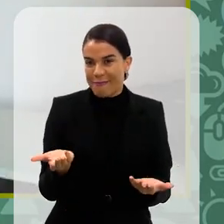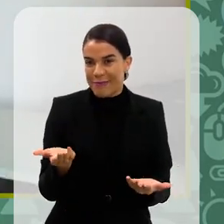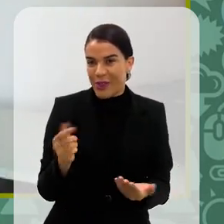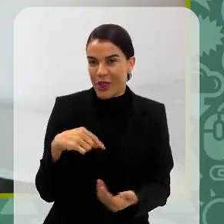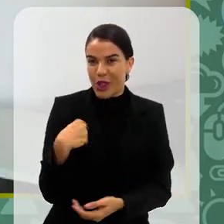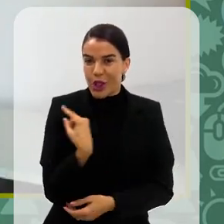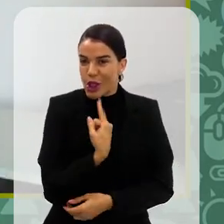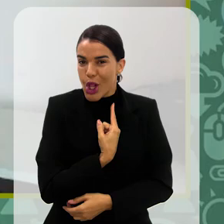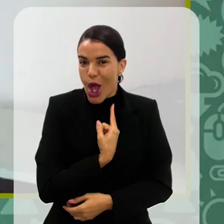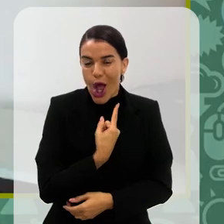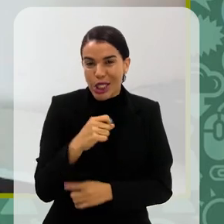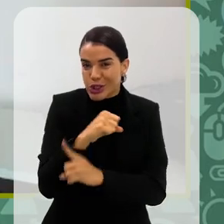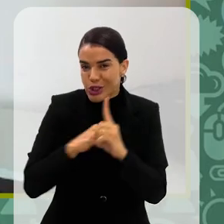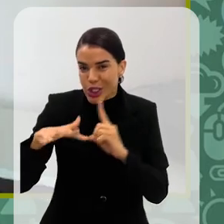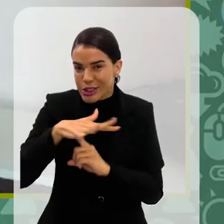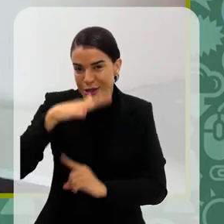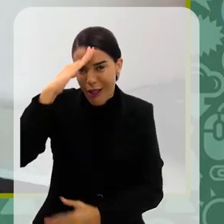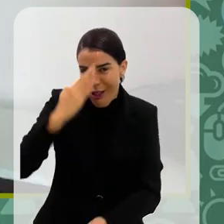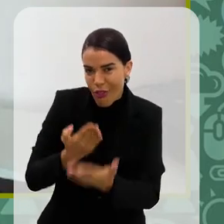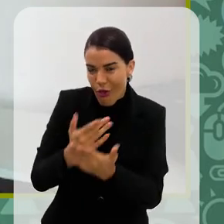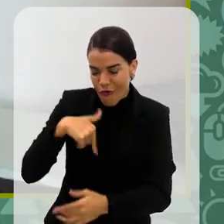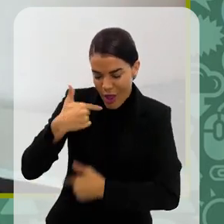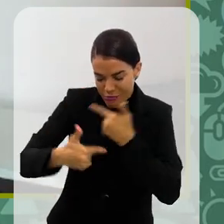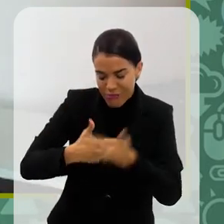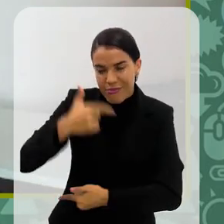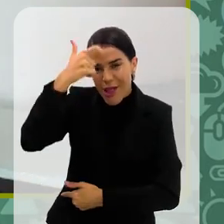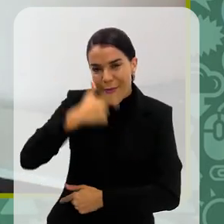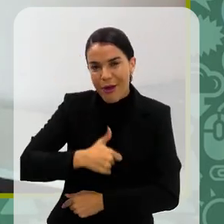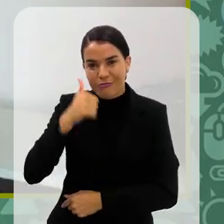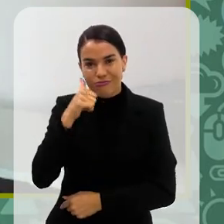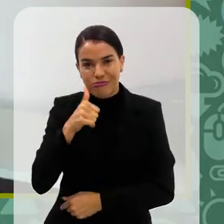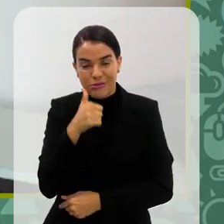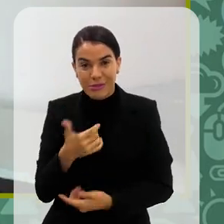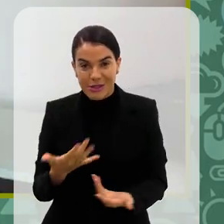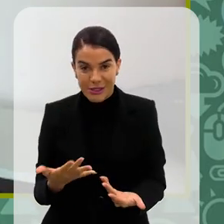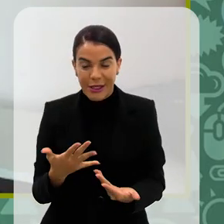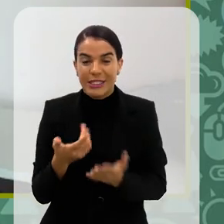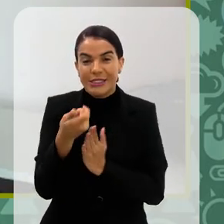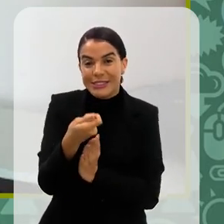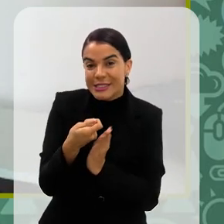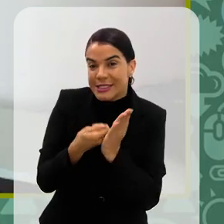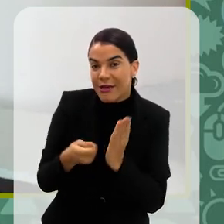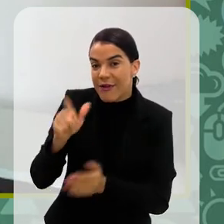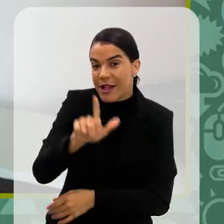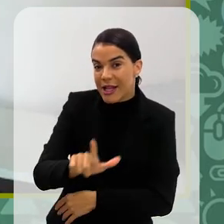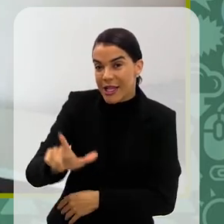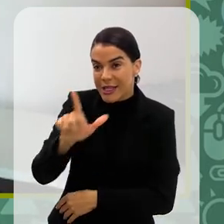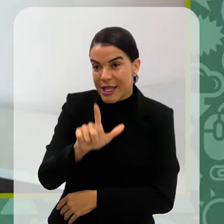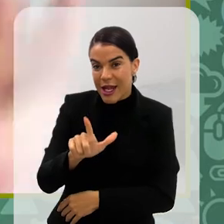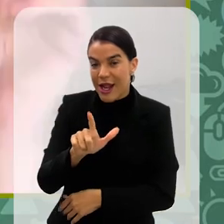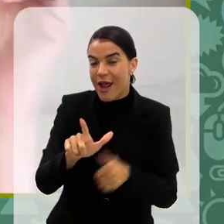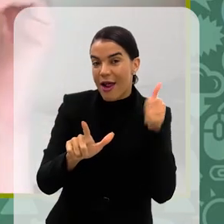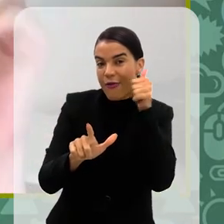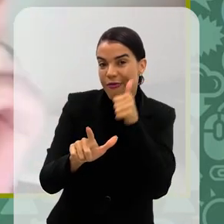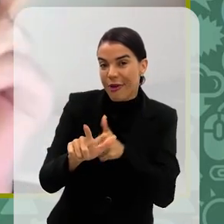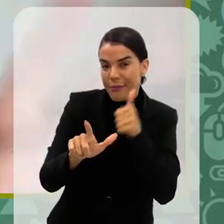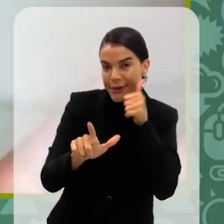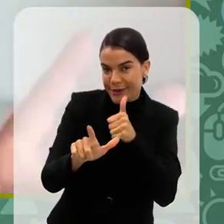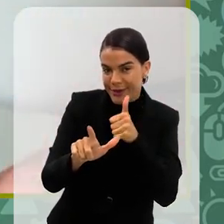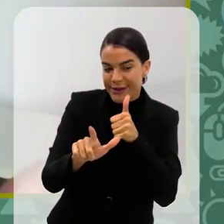descredibilizadas, ao mesmo tempo nós também somos... Quando a gente escreve a literatura tida como